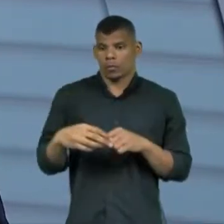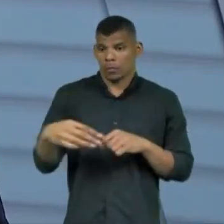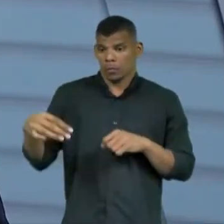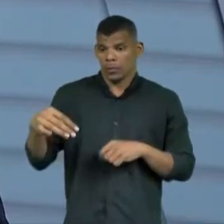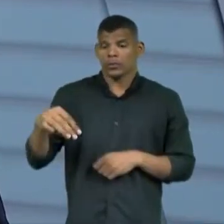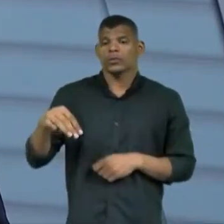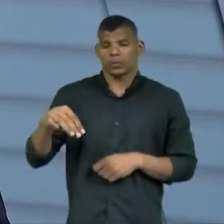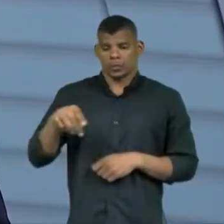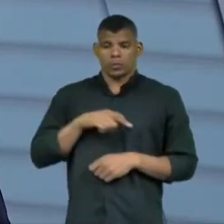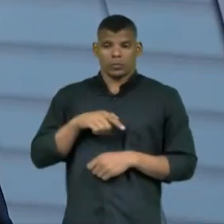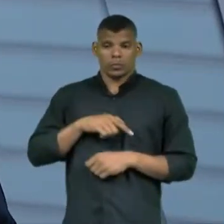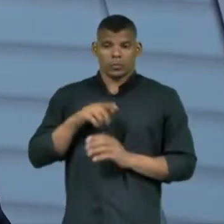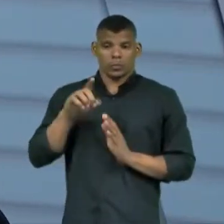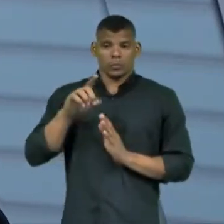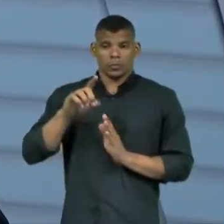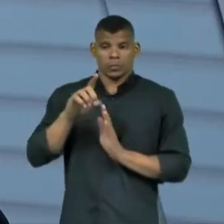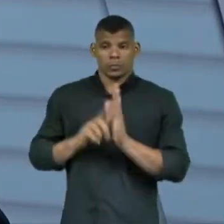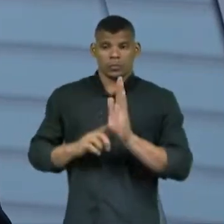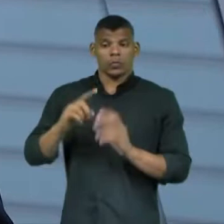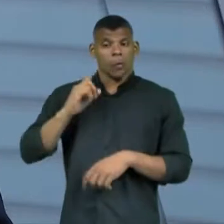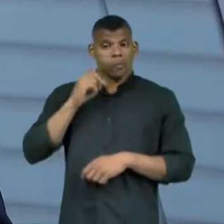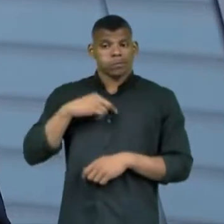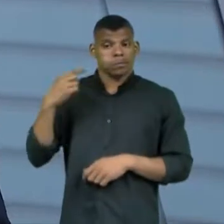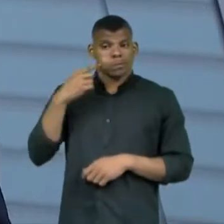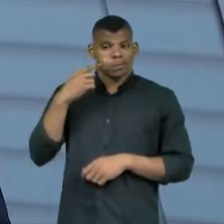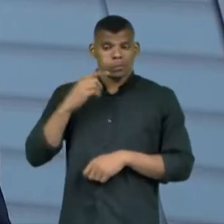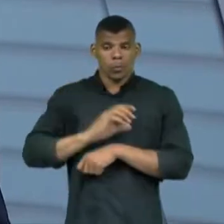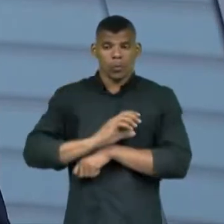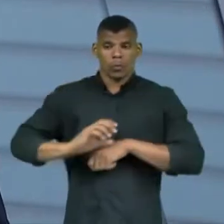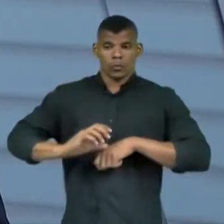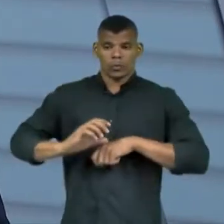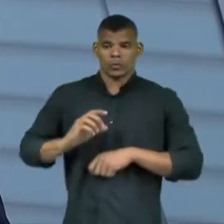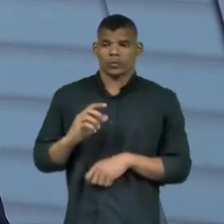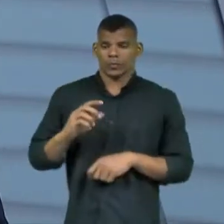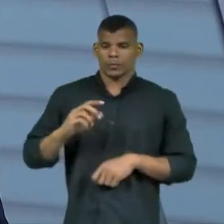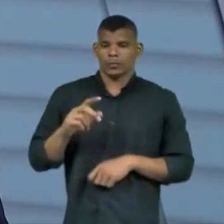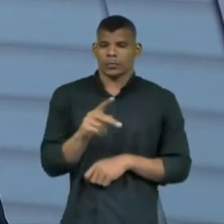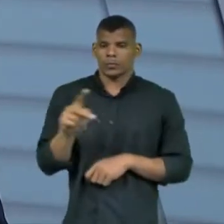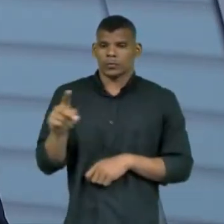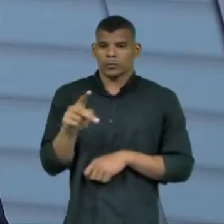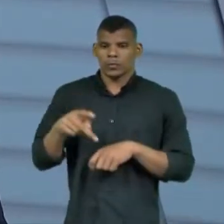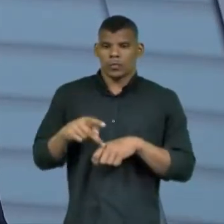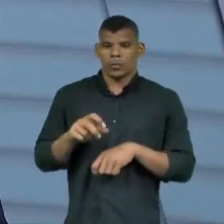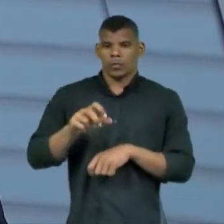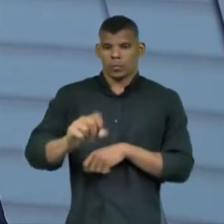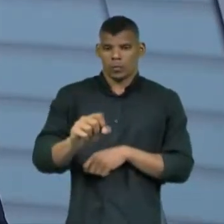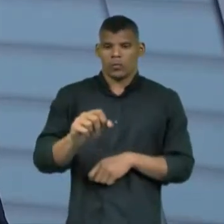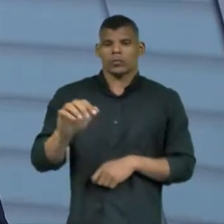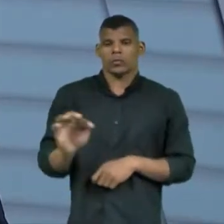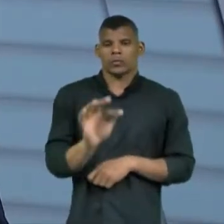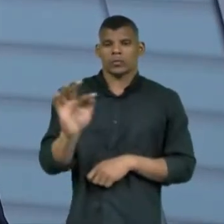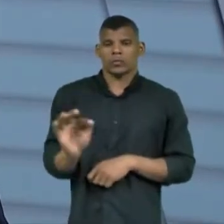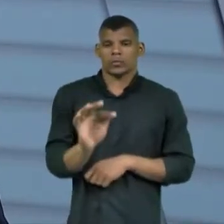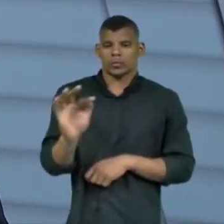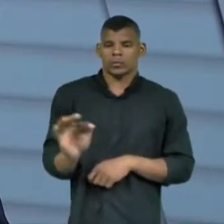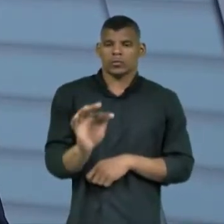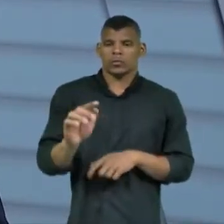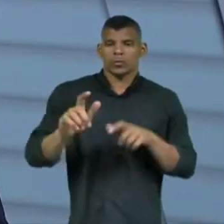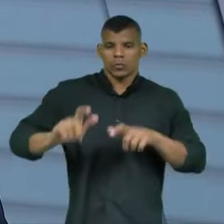Constitucional pela Unifor, professora de pós-graduação, ela é professora universitária e está